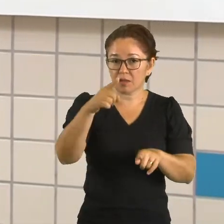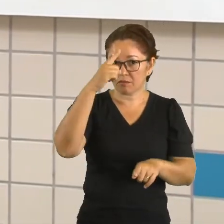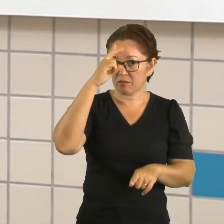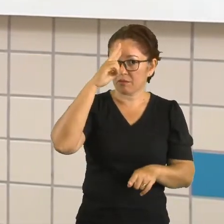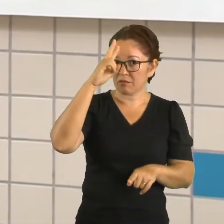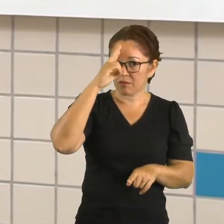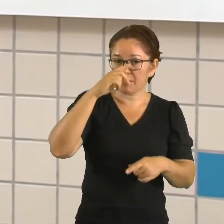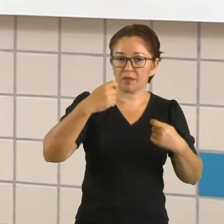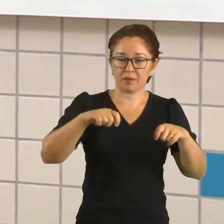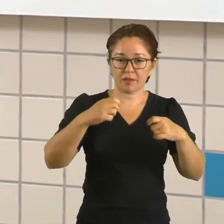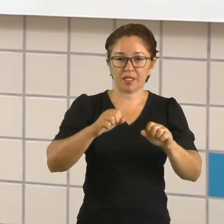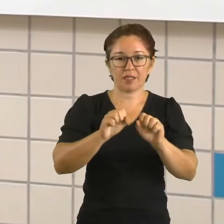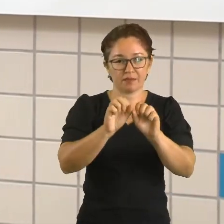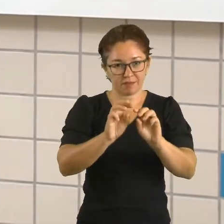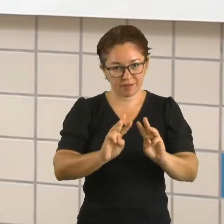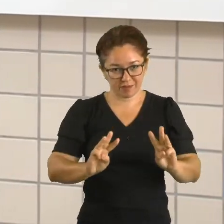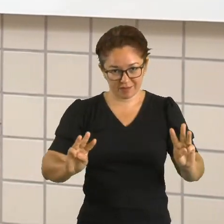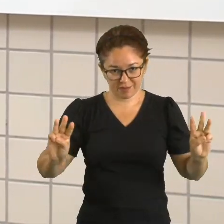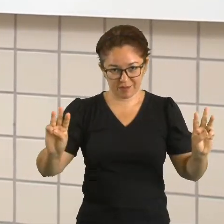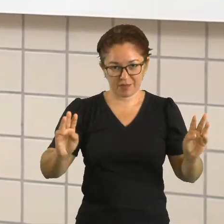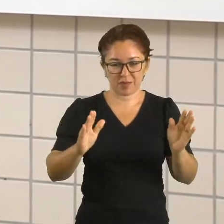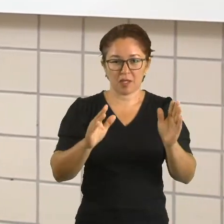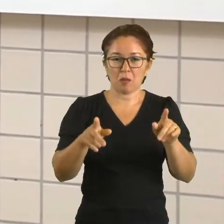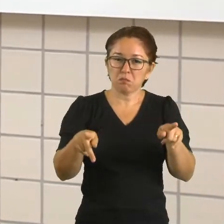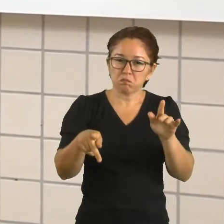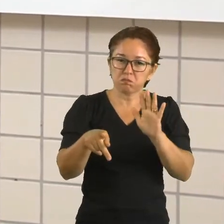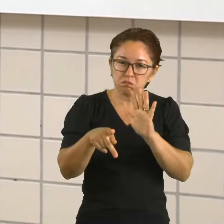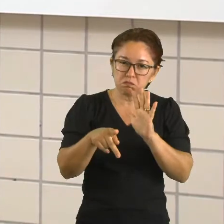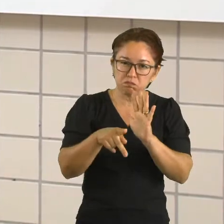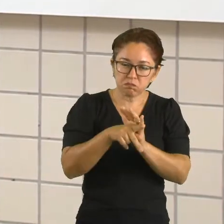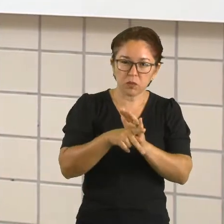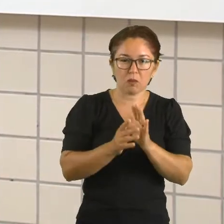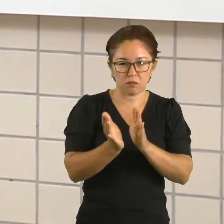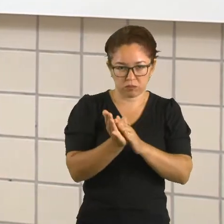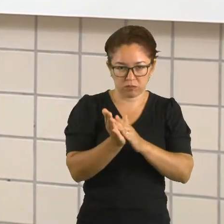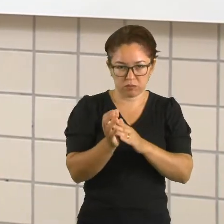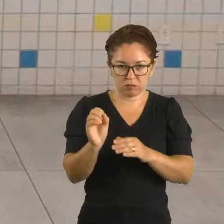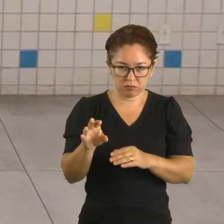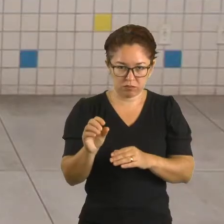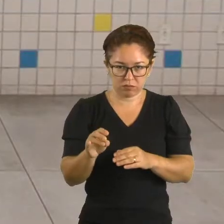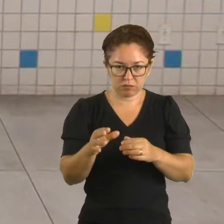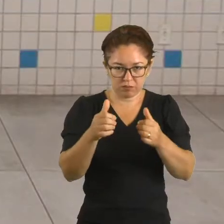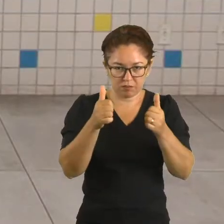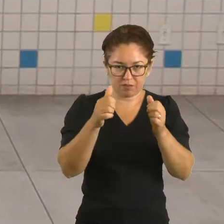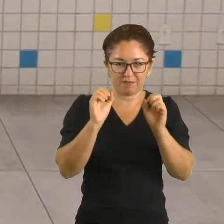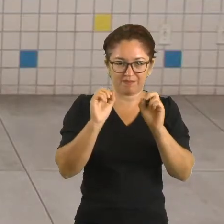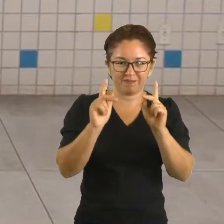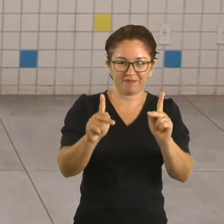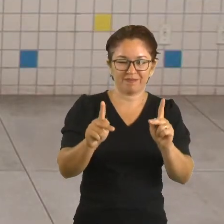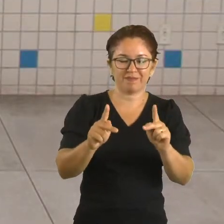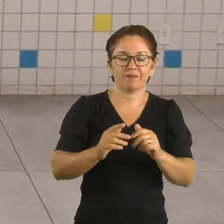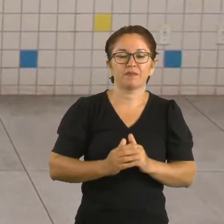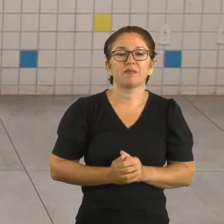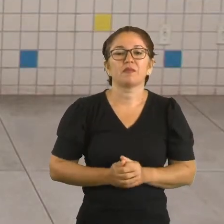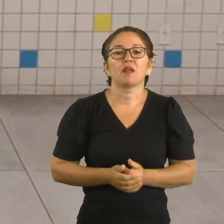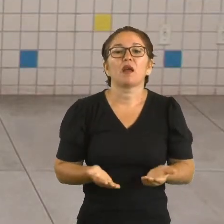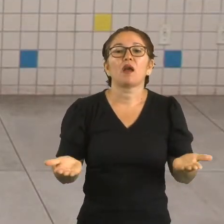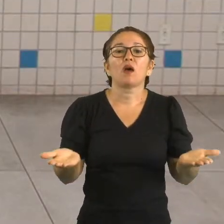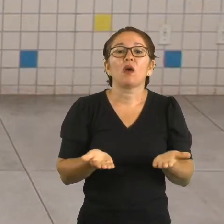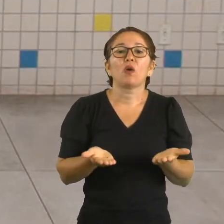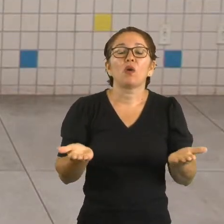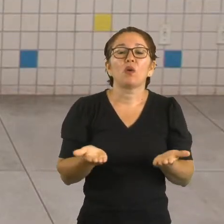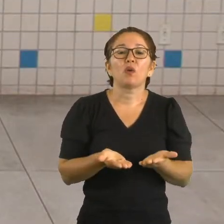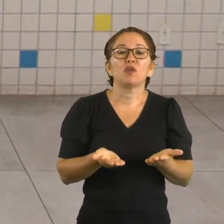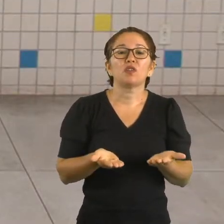www.educacãopalmas.to.gov.br, ok? Então, vamos lá. Hoje a gente vai ver o que